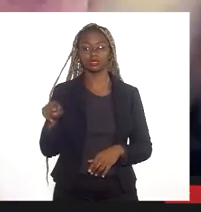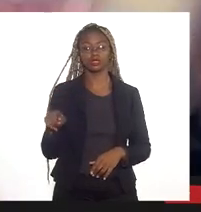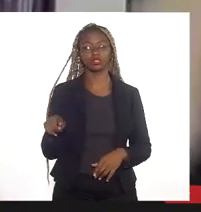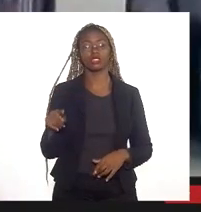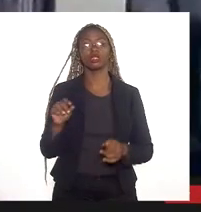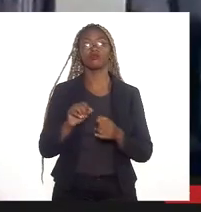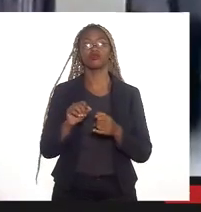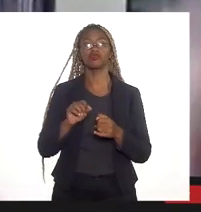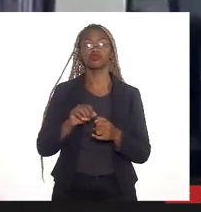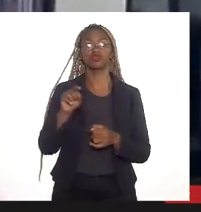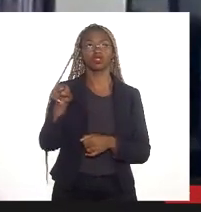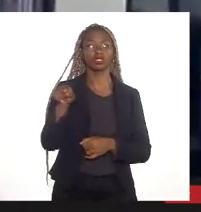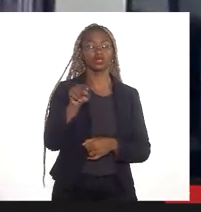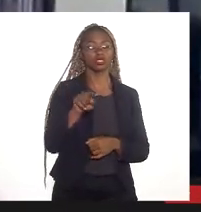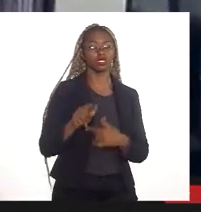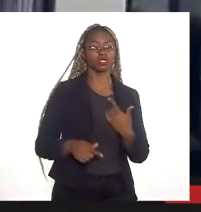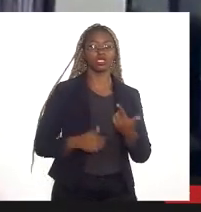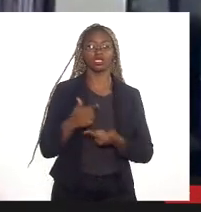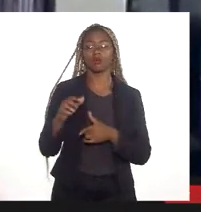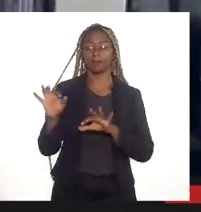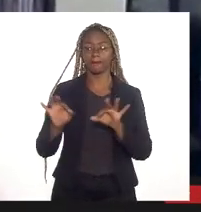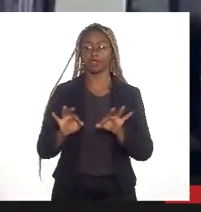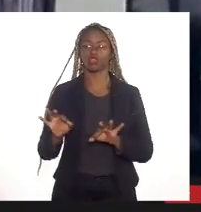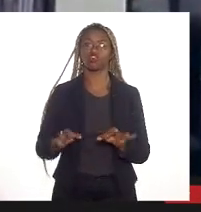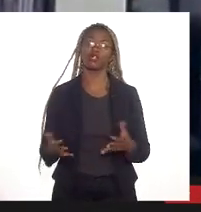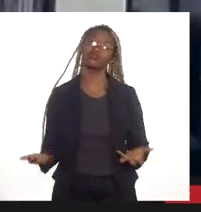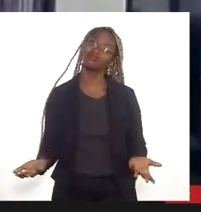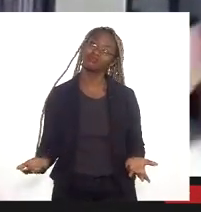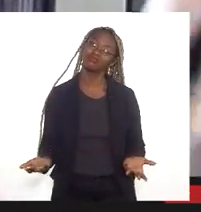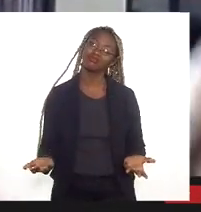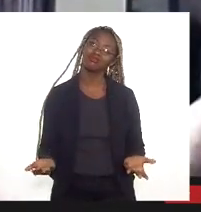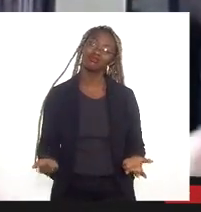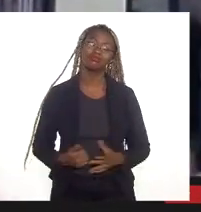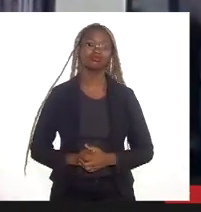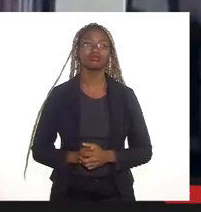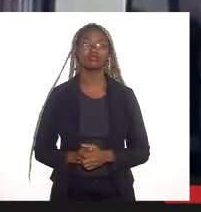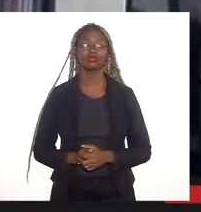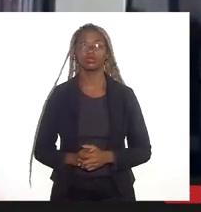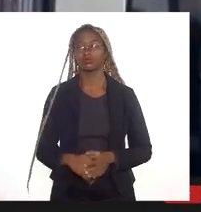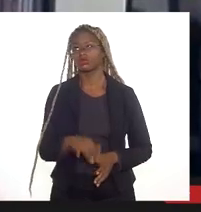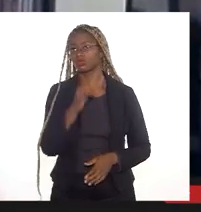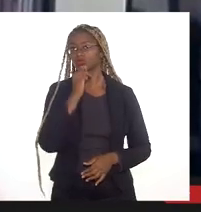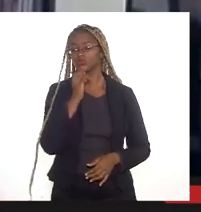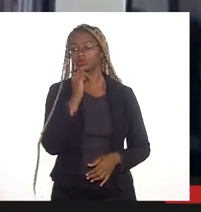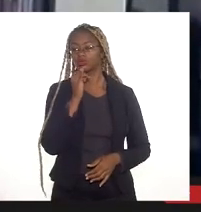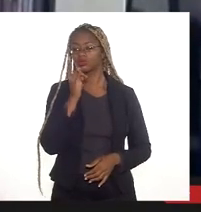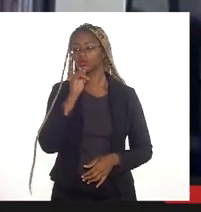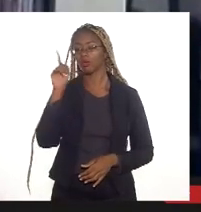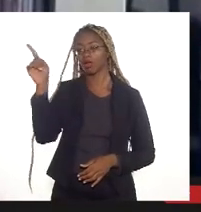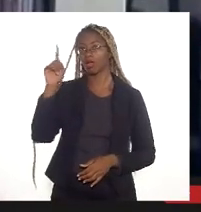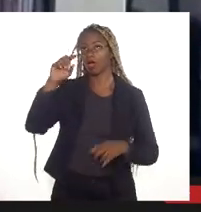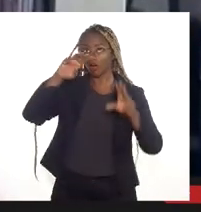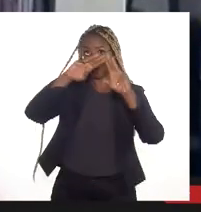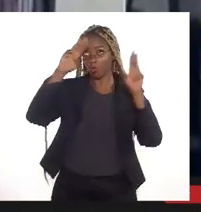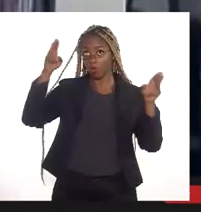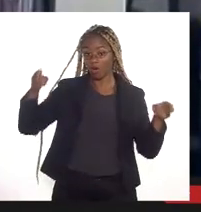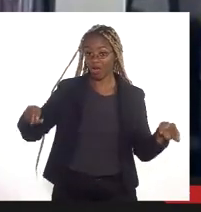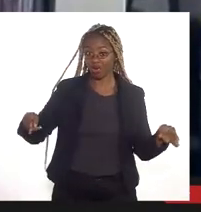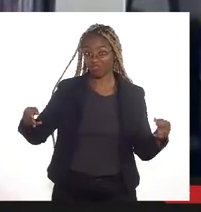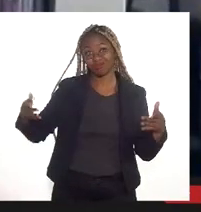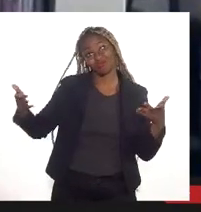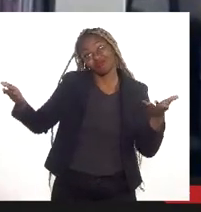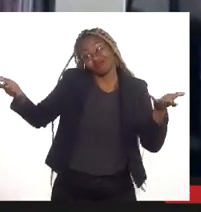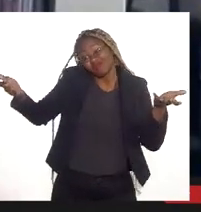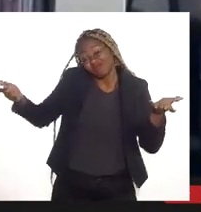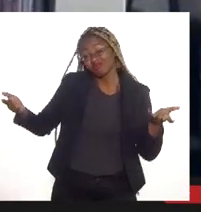realização ou da execução de um projeto, no caso, por exemplo, lá, o arco metropolitano. Então, você,